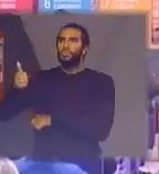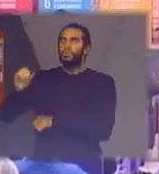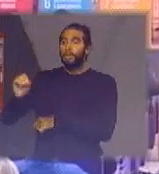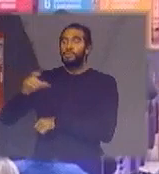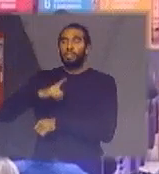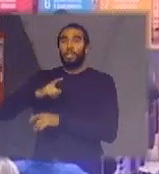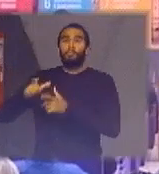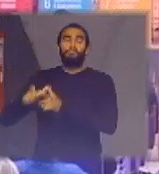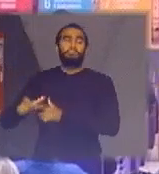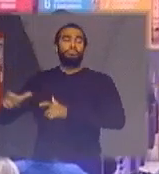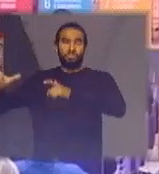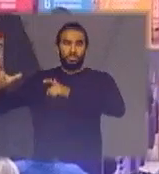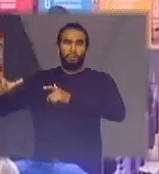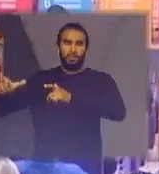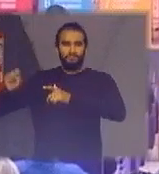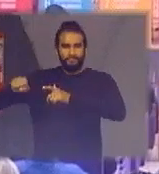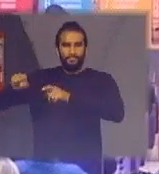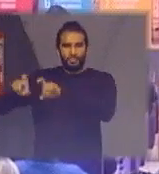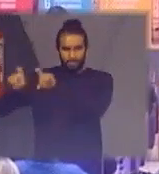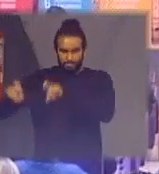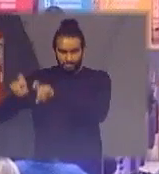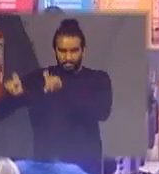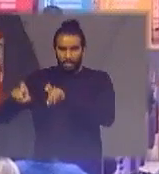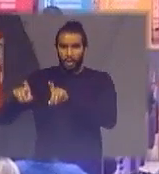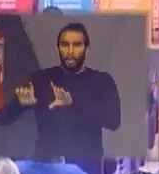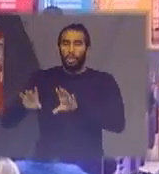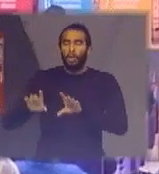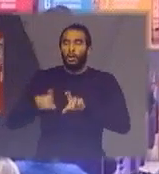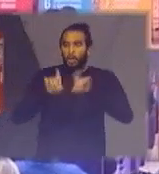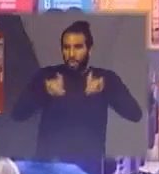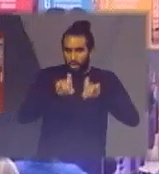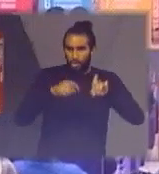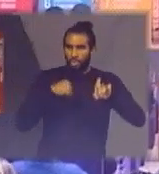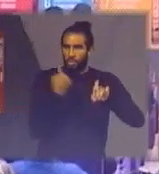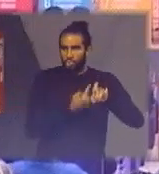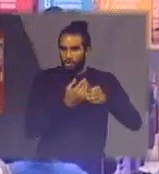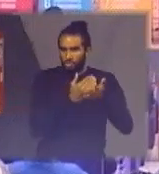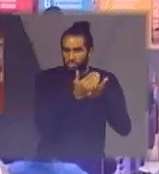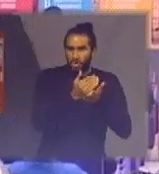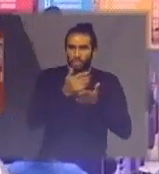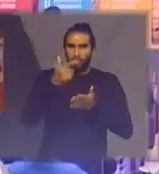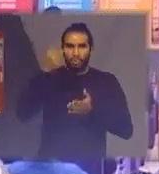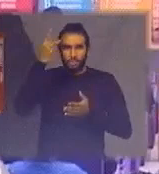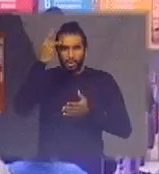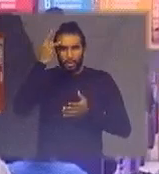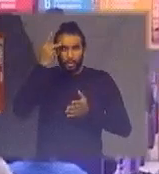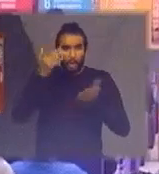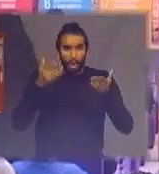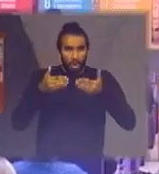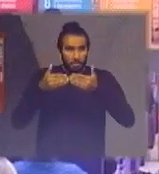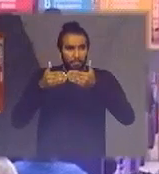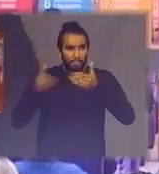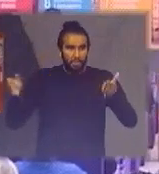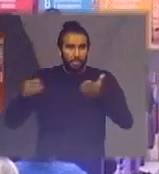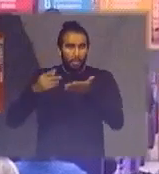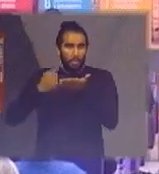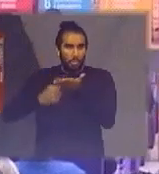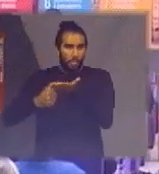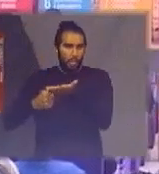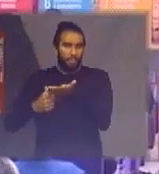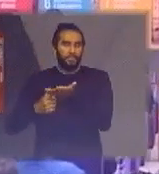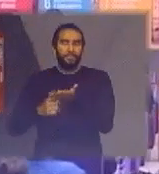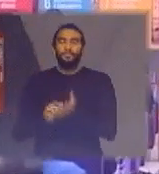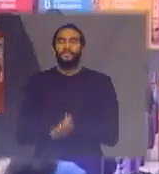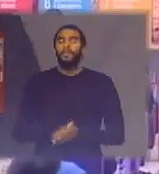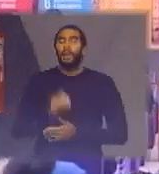grande de eletroeletrônicos a gente começou por São Paulo e agora vamos expandir com a assinatura do acordo a ideia que